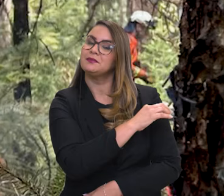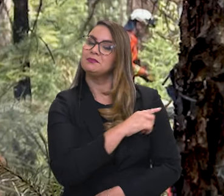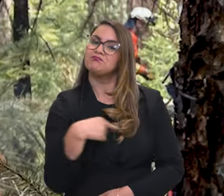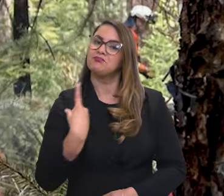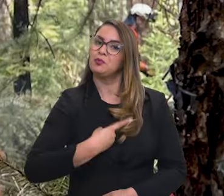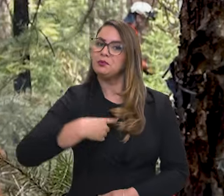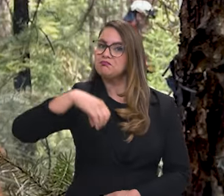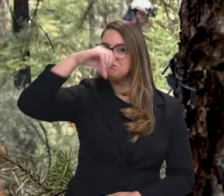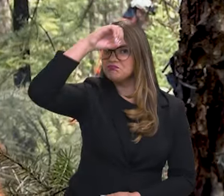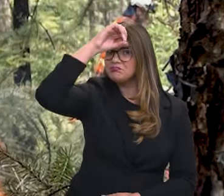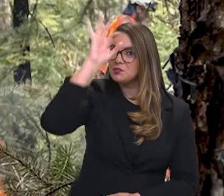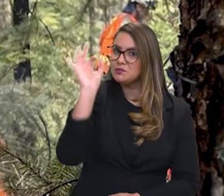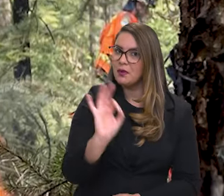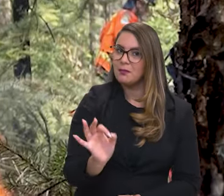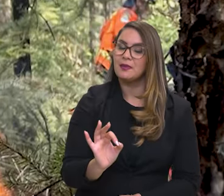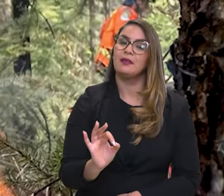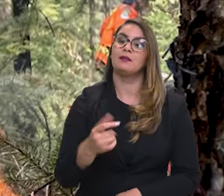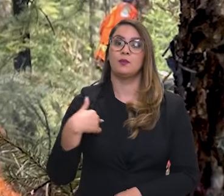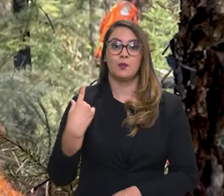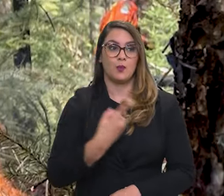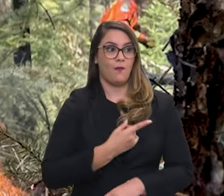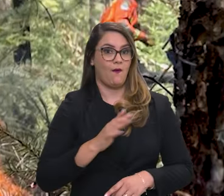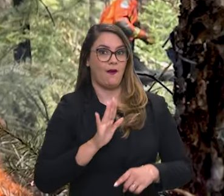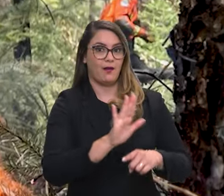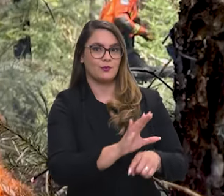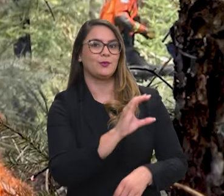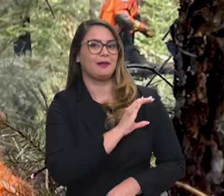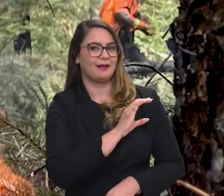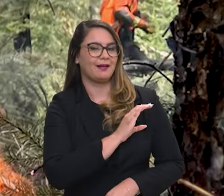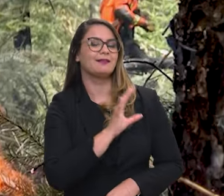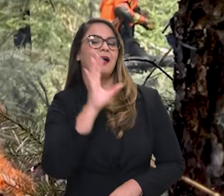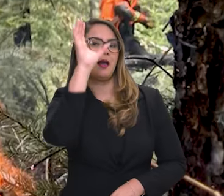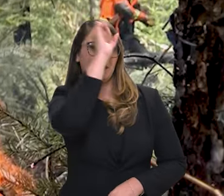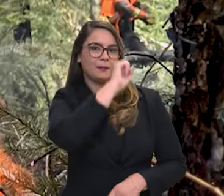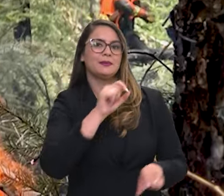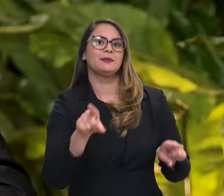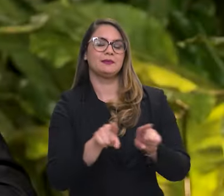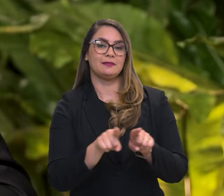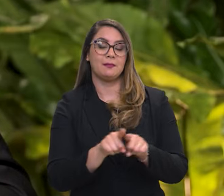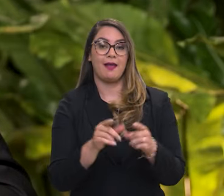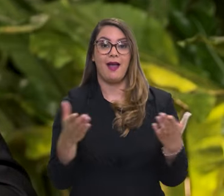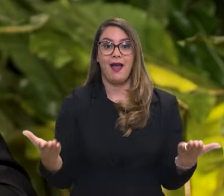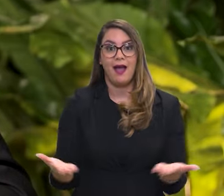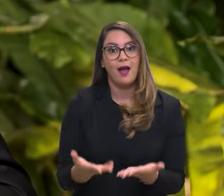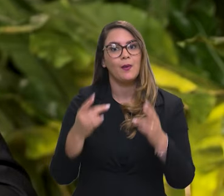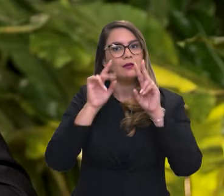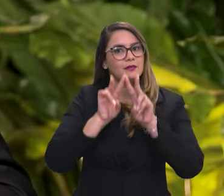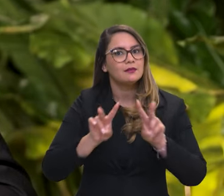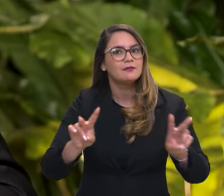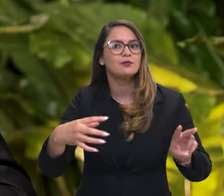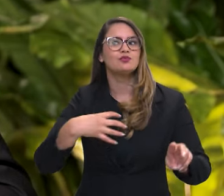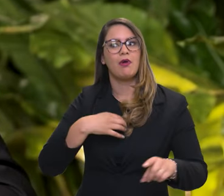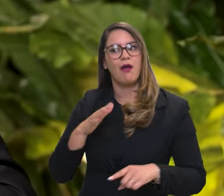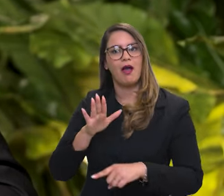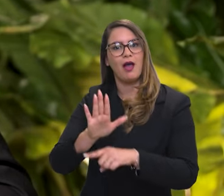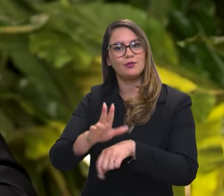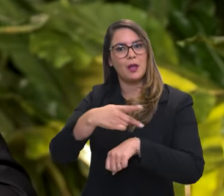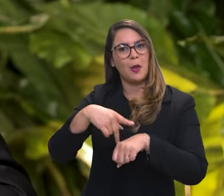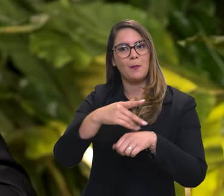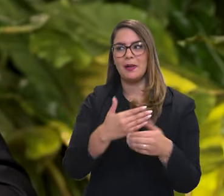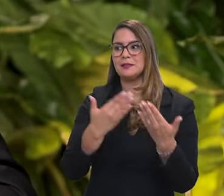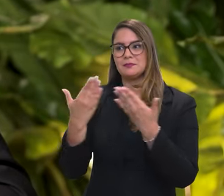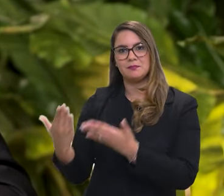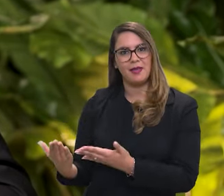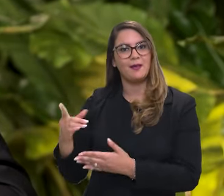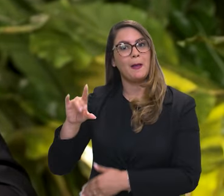conhecia. Então, ao mesmo tempo que a gente ajudou o Canadá, a gente também teve um aprendizado. E agora a gente está vendo uma forma de ajudar um país vizinho,